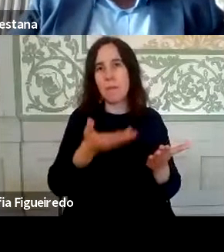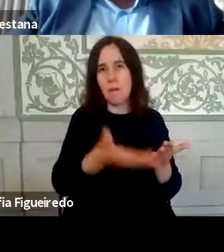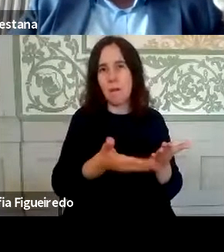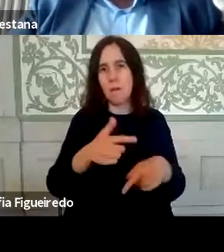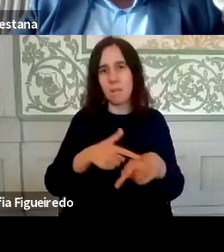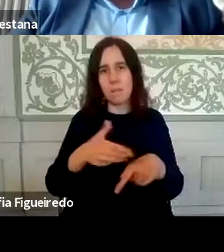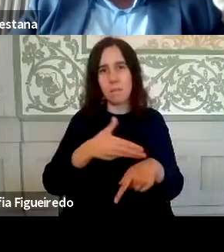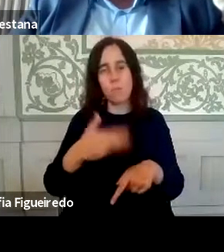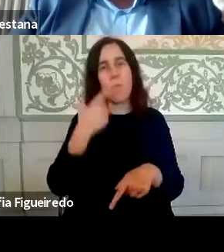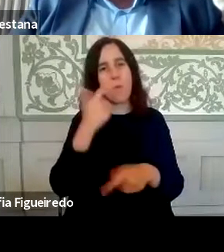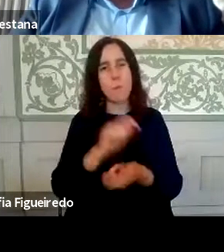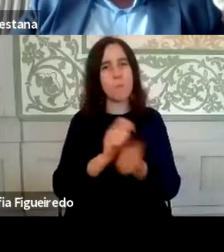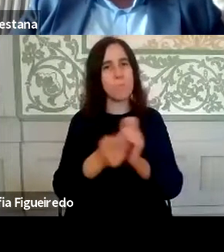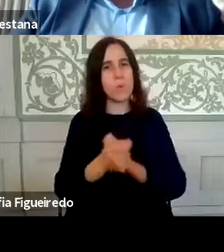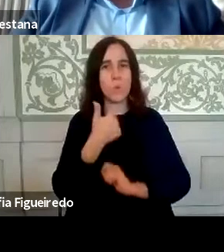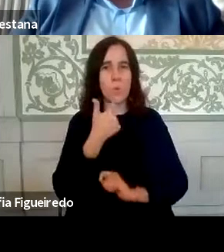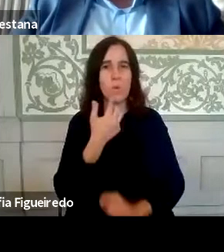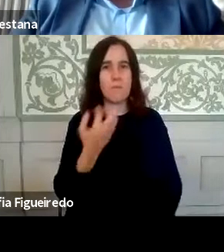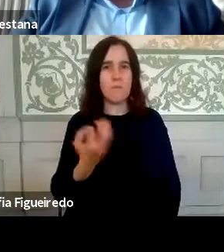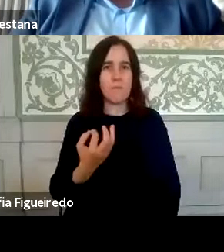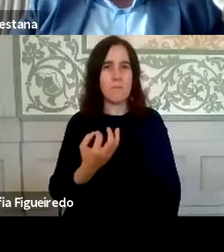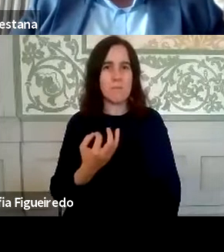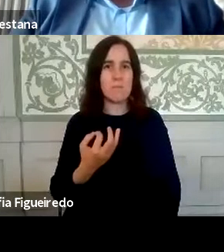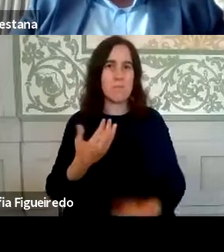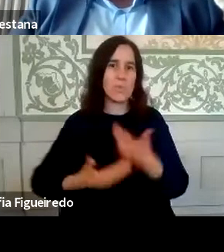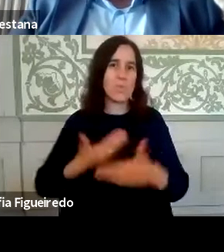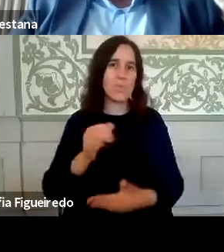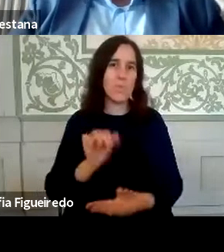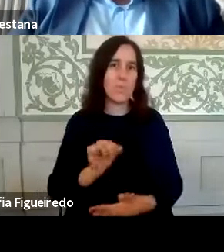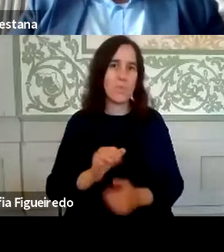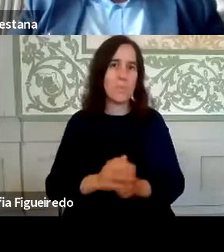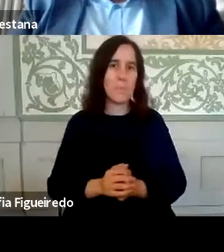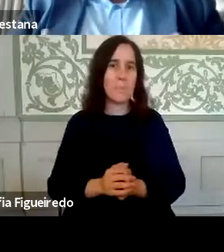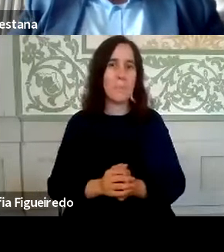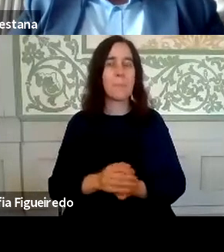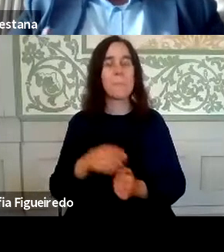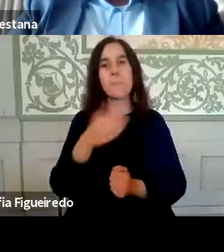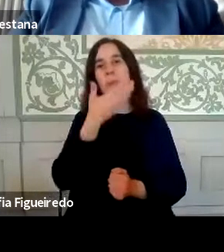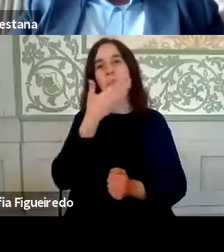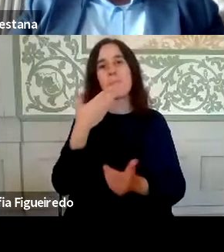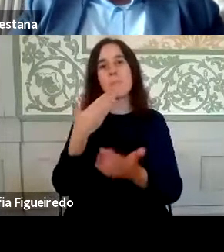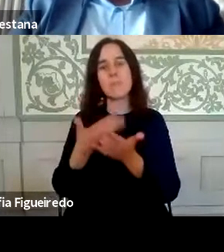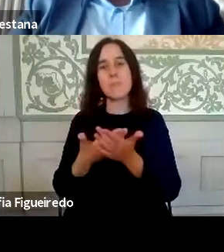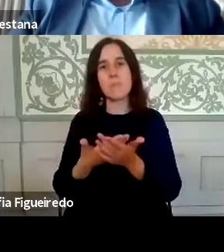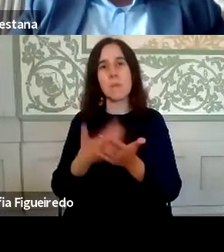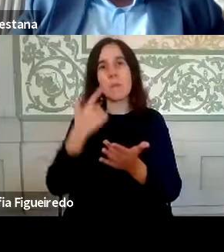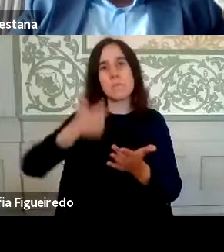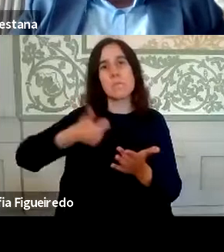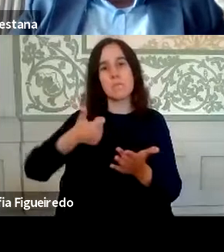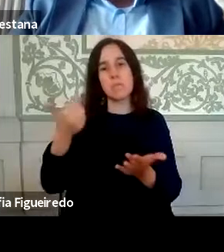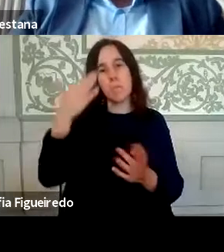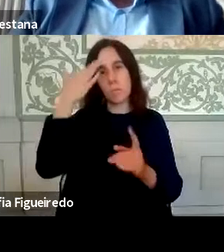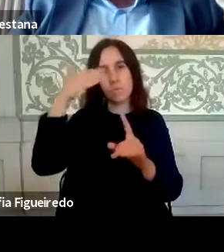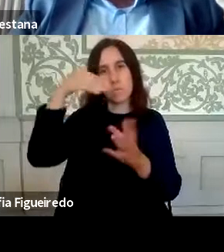podemos melhorar significativamente alguns dos nossos processos e a eficiência, que é no fundo a essência do objetivo